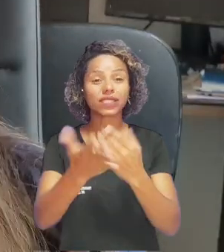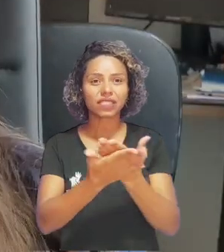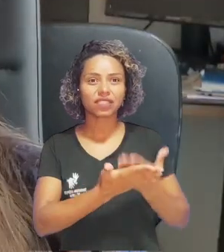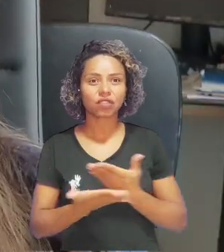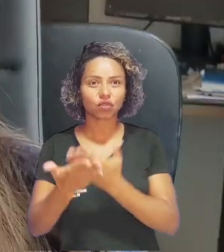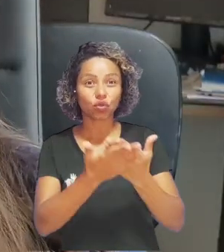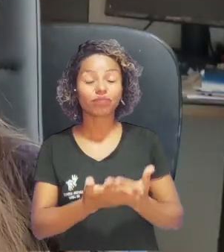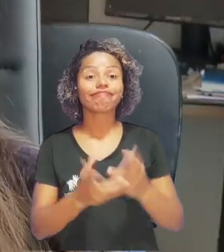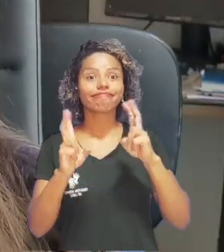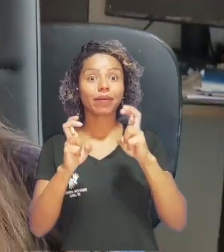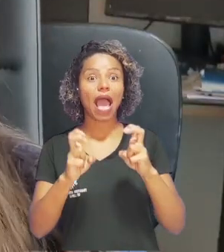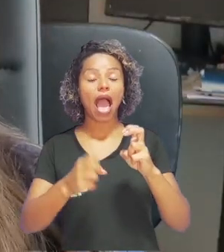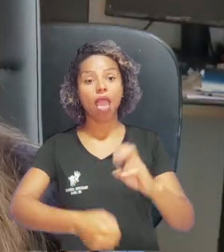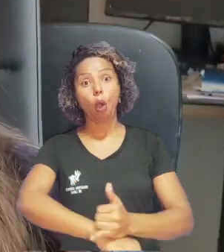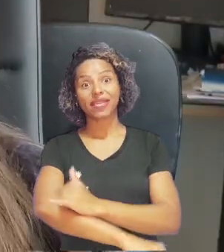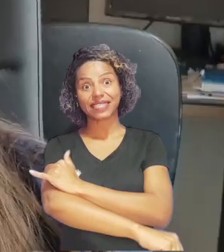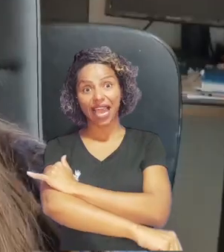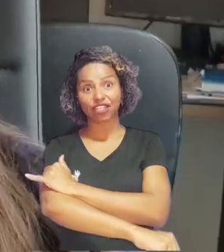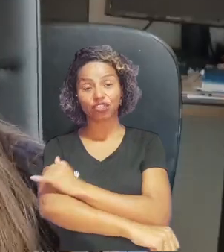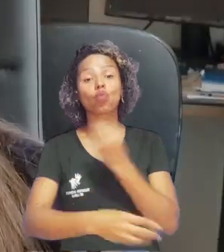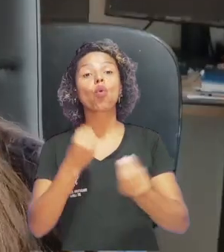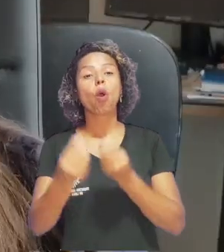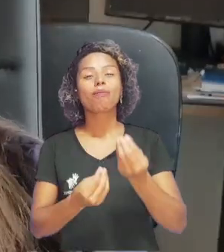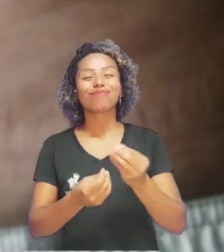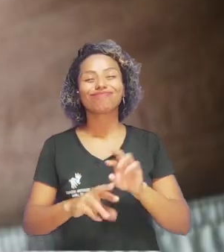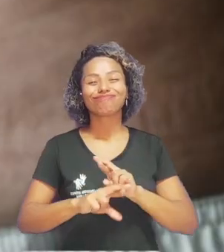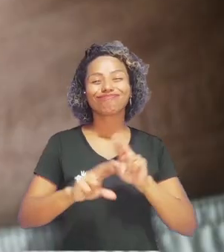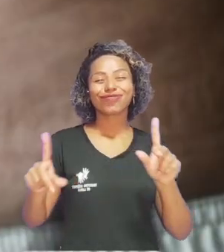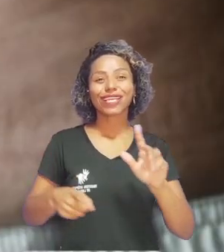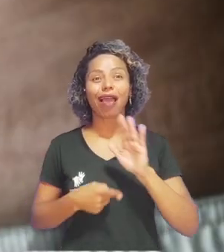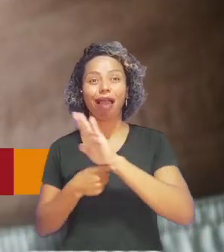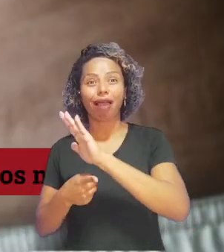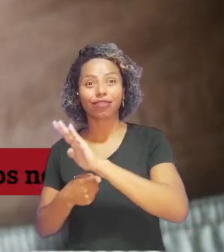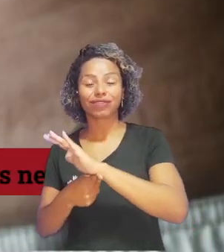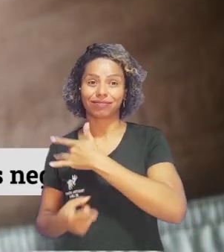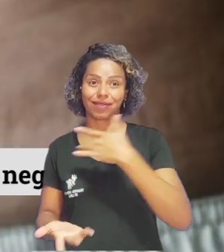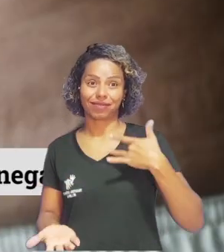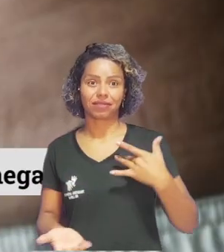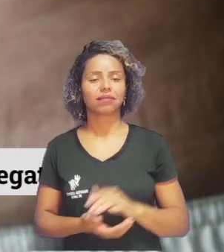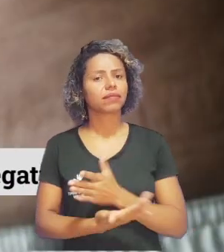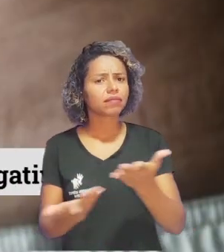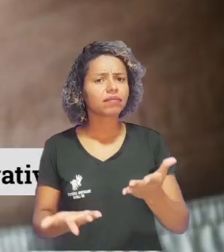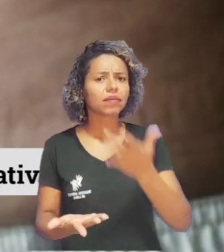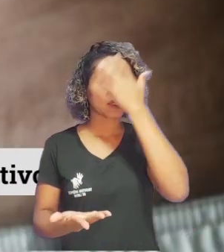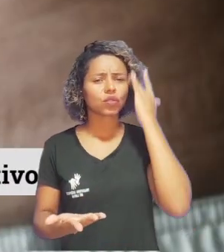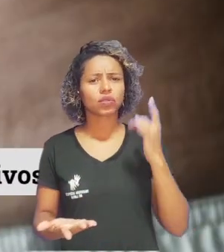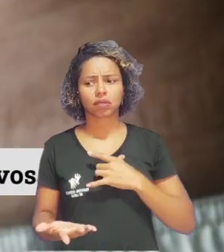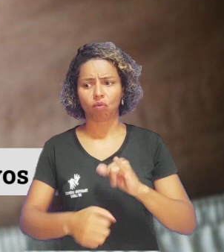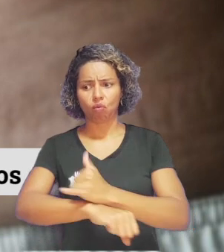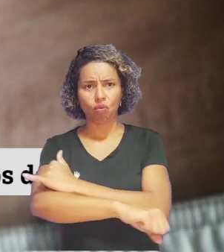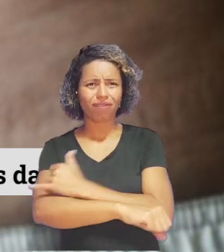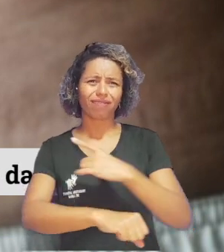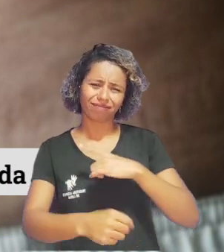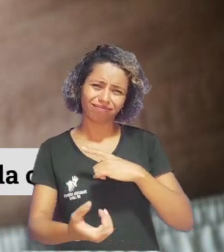que pretende compreender os impactos da obesidade no sistema imunológico. A obesidade é uma doença crônica caracterizada pelo excesso